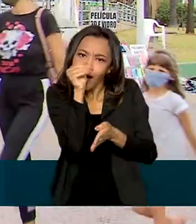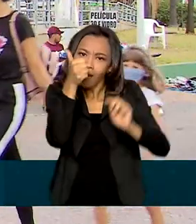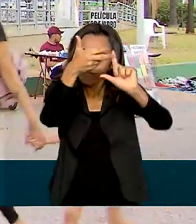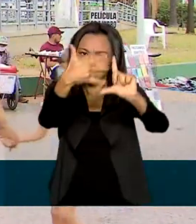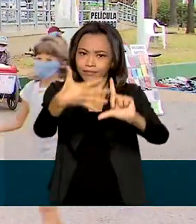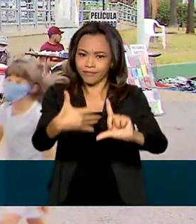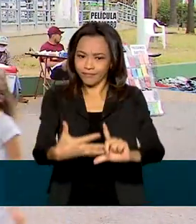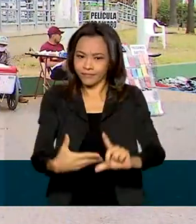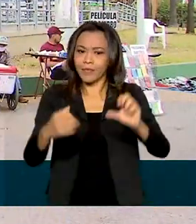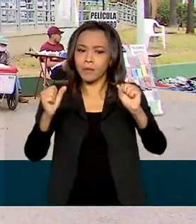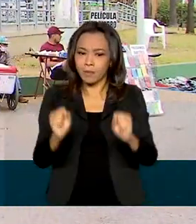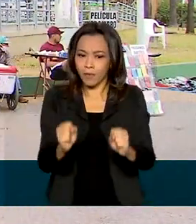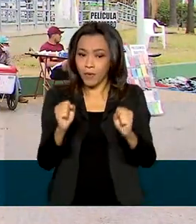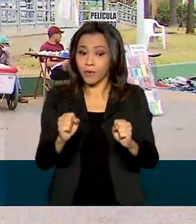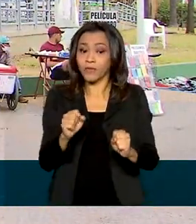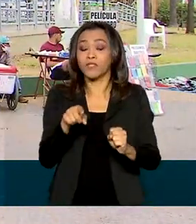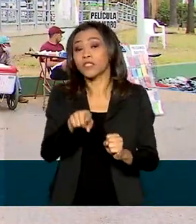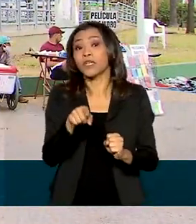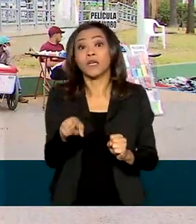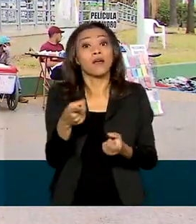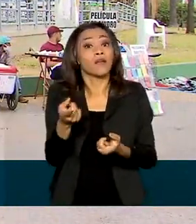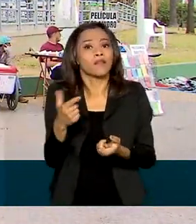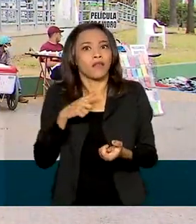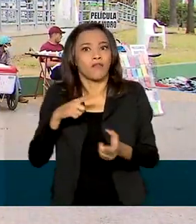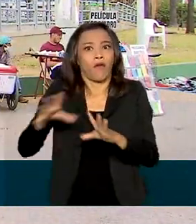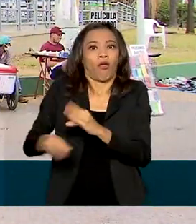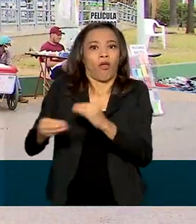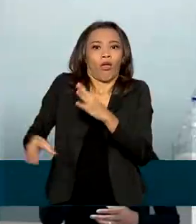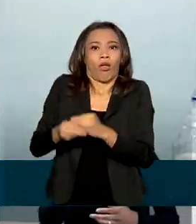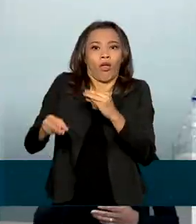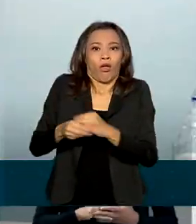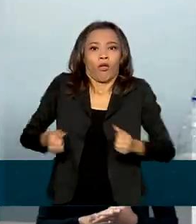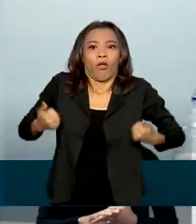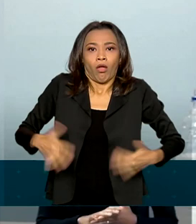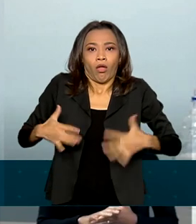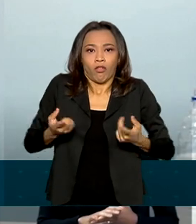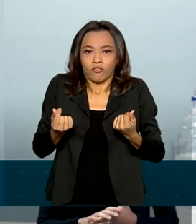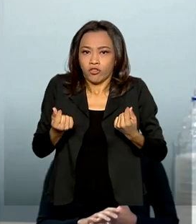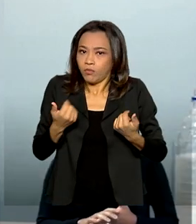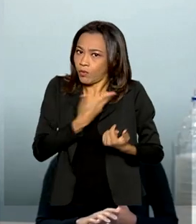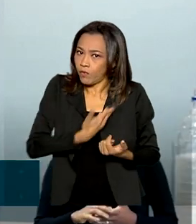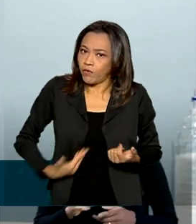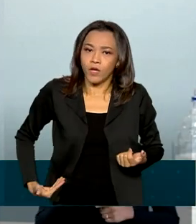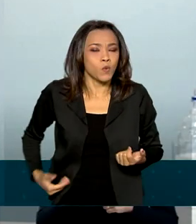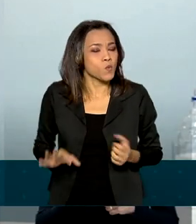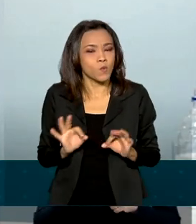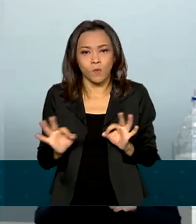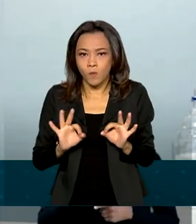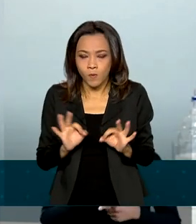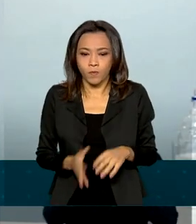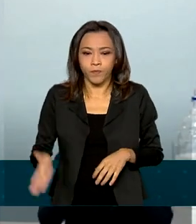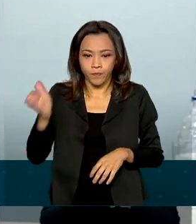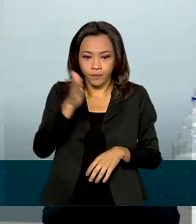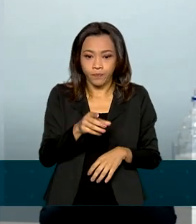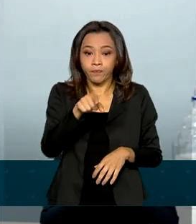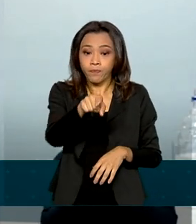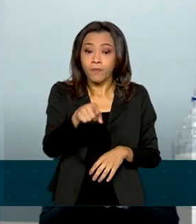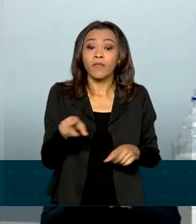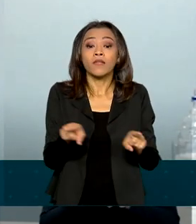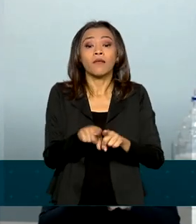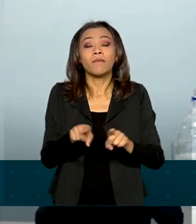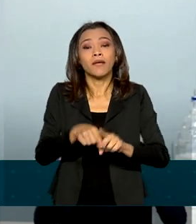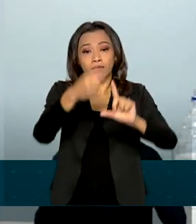A plataforma não gerou custos extras ao governo. Por ser um repositório de vídeos, ele desonera a instituição da